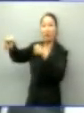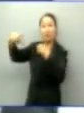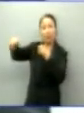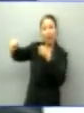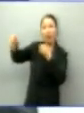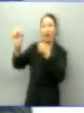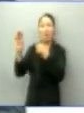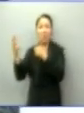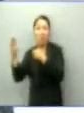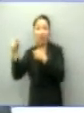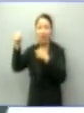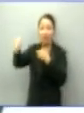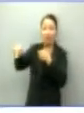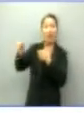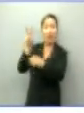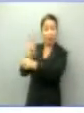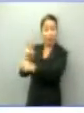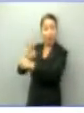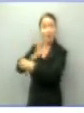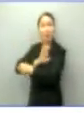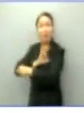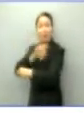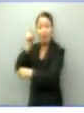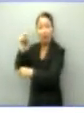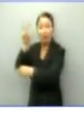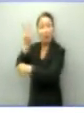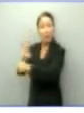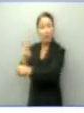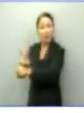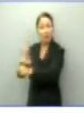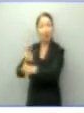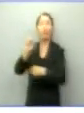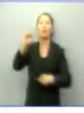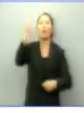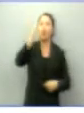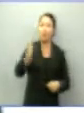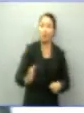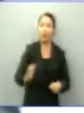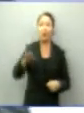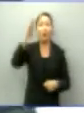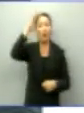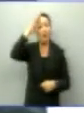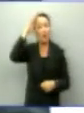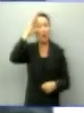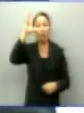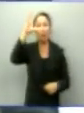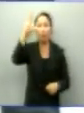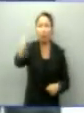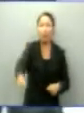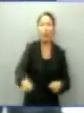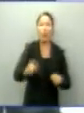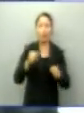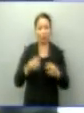400 homens em parceria com a Polícia Federal, com o Guarda Nacional, com o Exército Brasileiro, equipar, melhorar os armamentos para